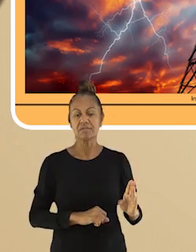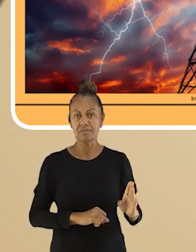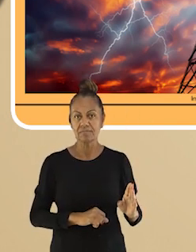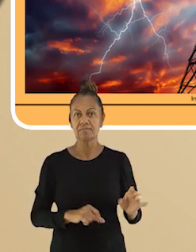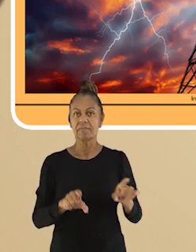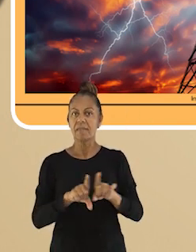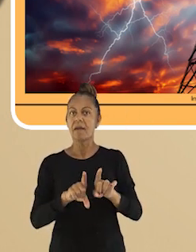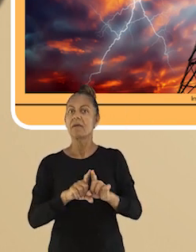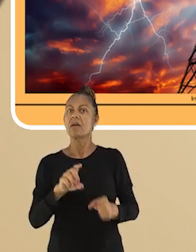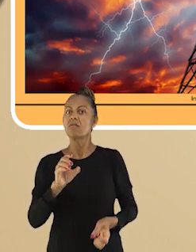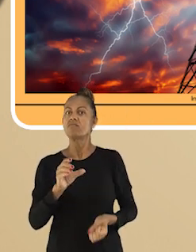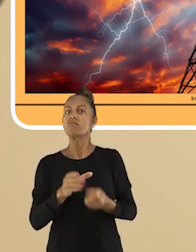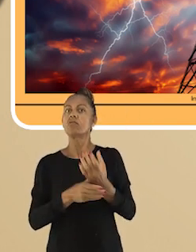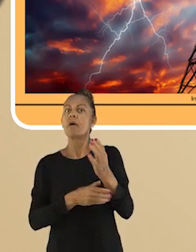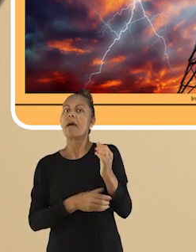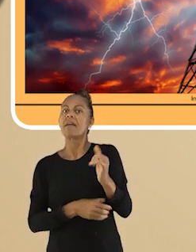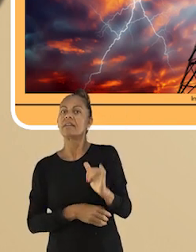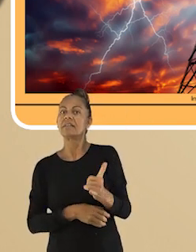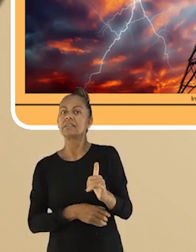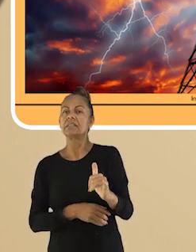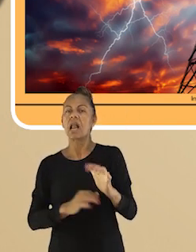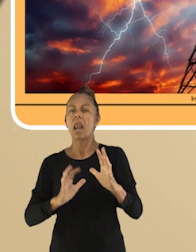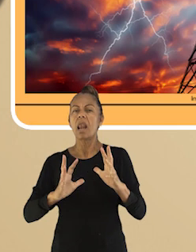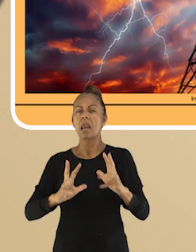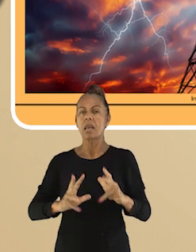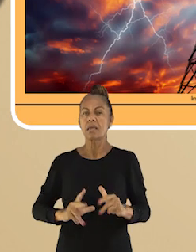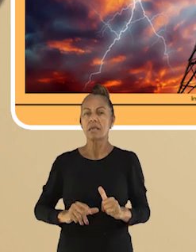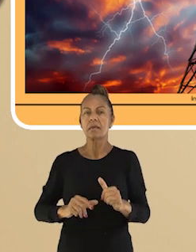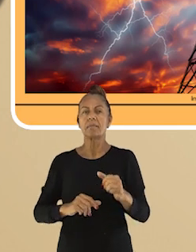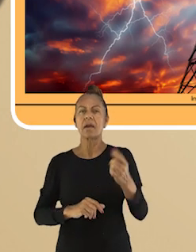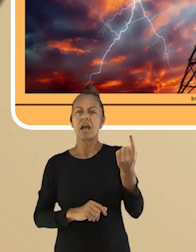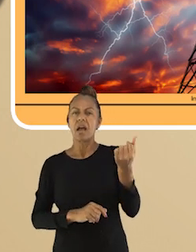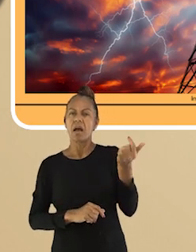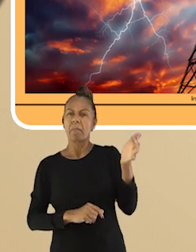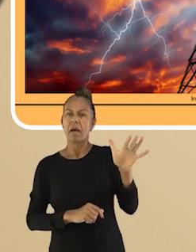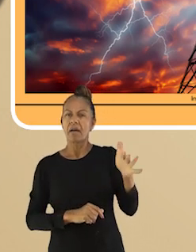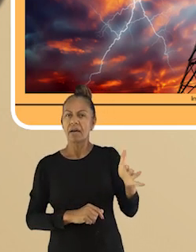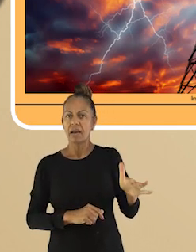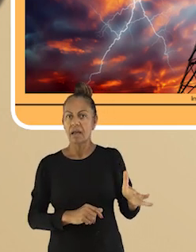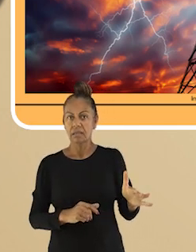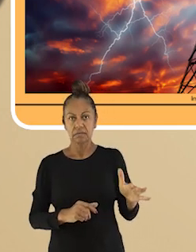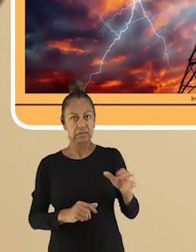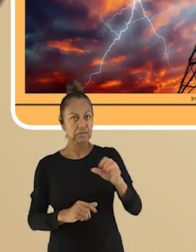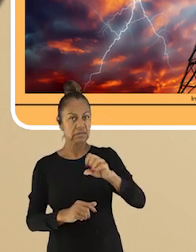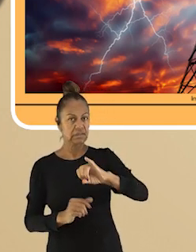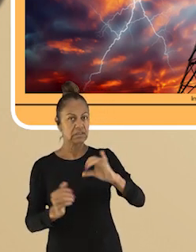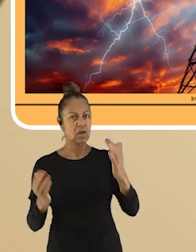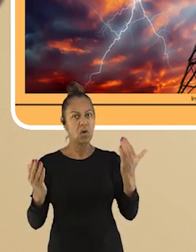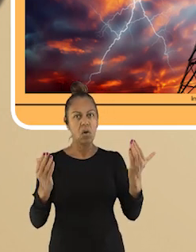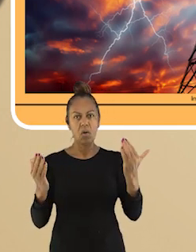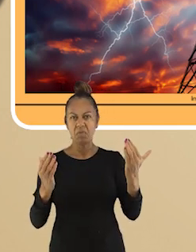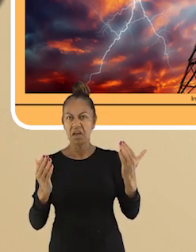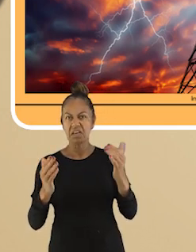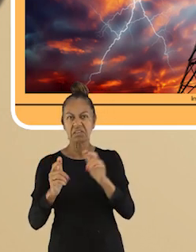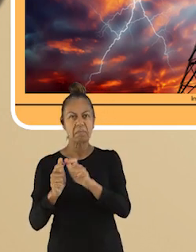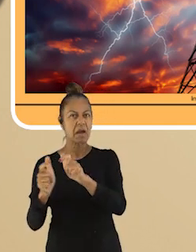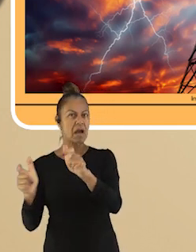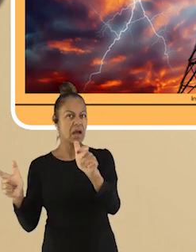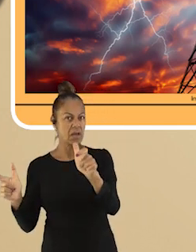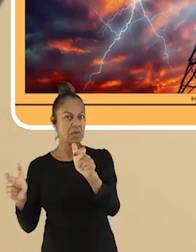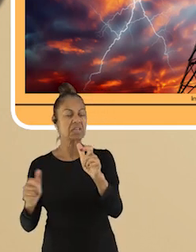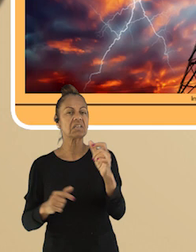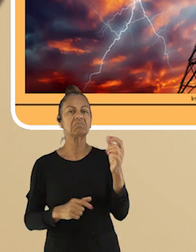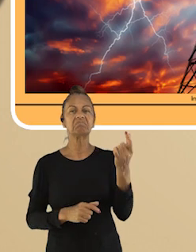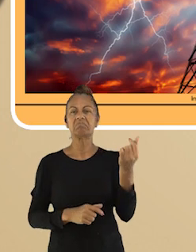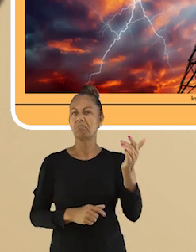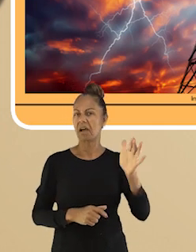tudo é que é uma fonte de energia limpa e barata se comparada com as demais. Mas vale ressaltar que a